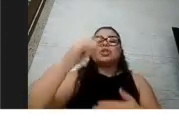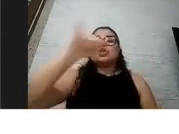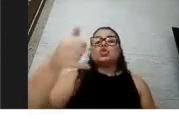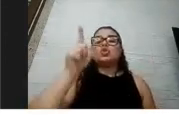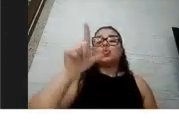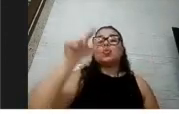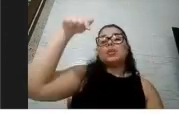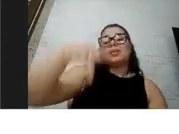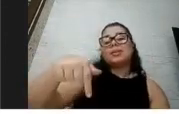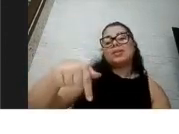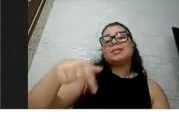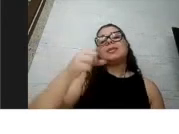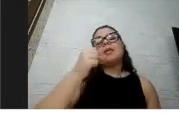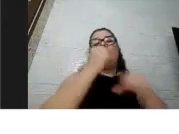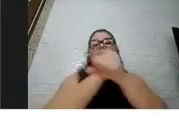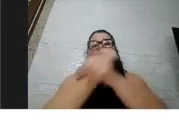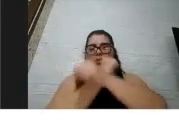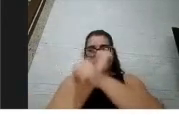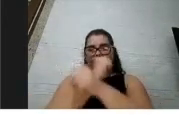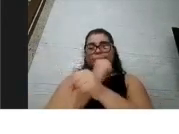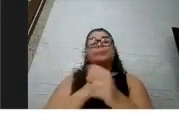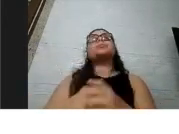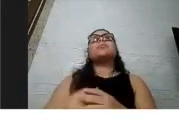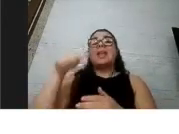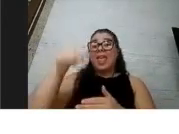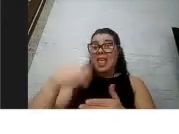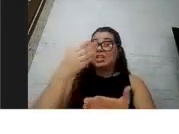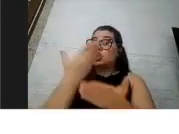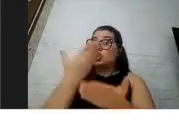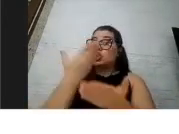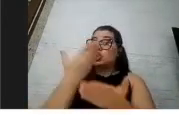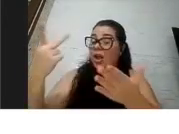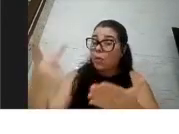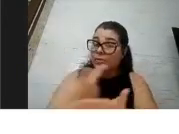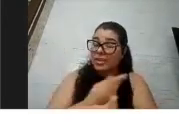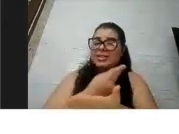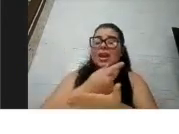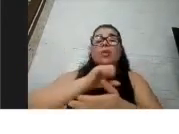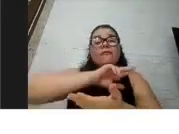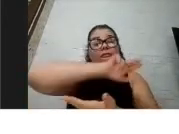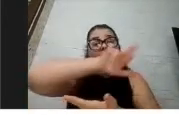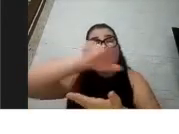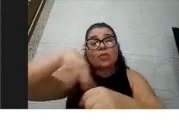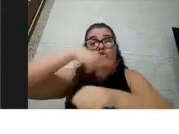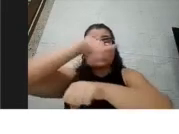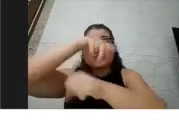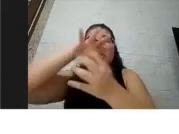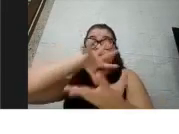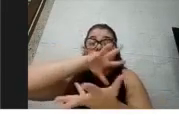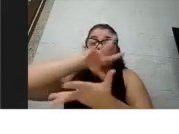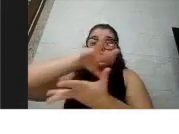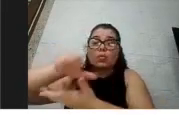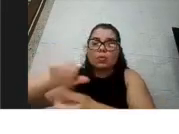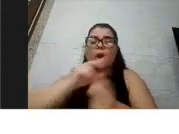Então, é um estudo que está acontecendo em vários países no mundo, a gente elaborou um questionário para familiar